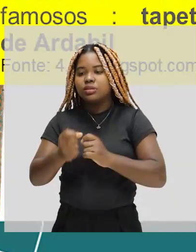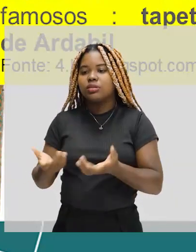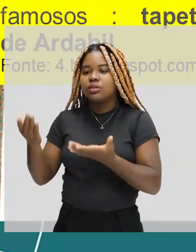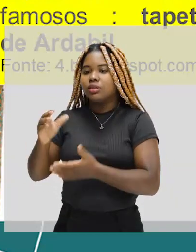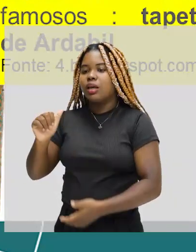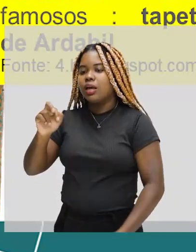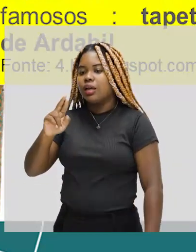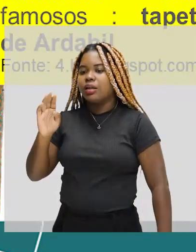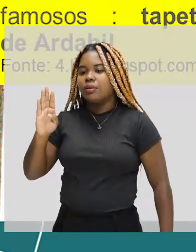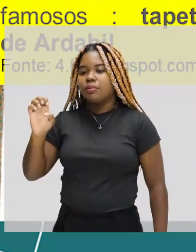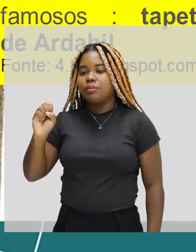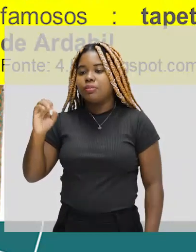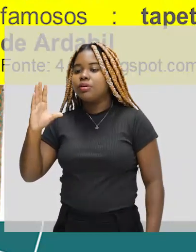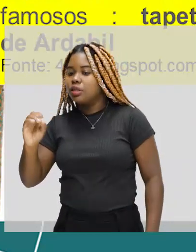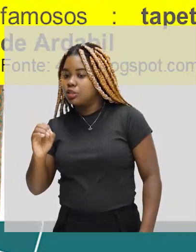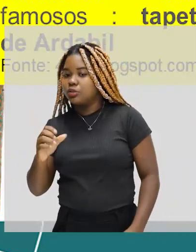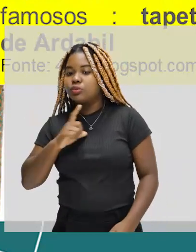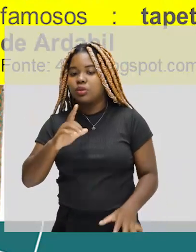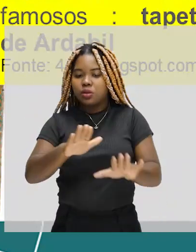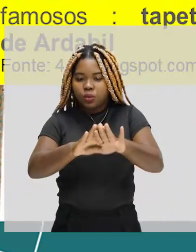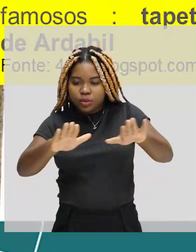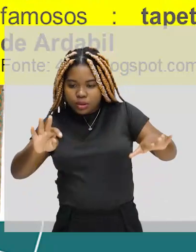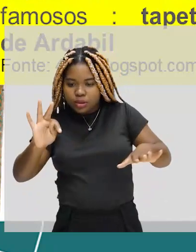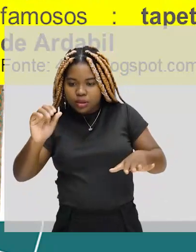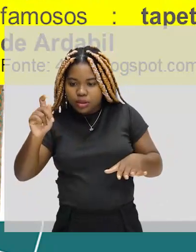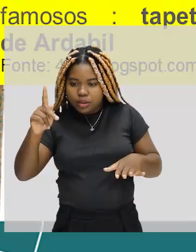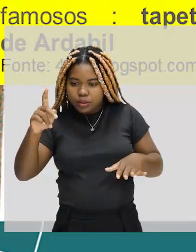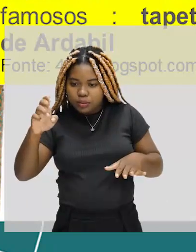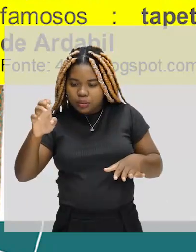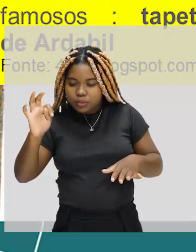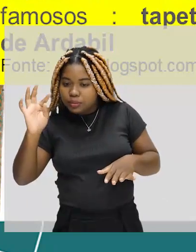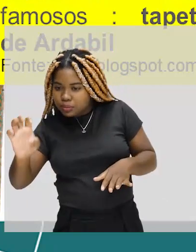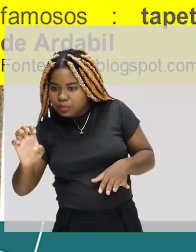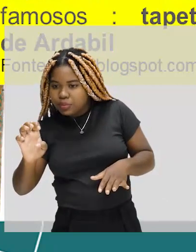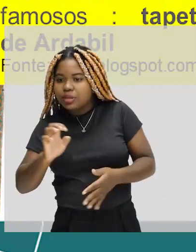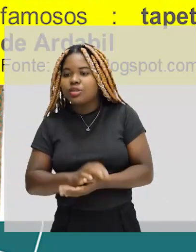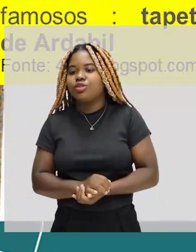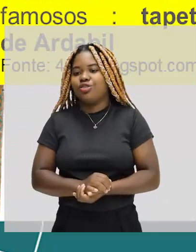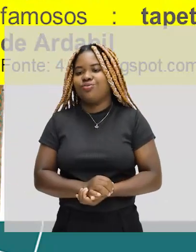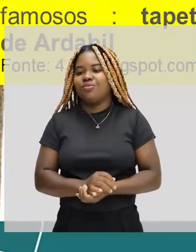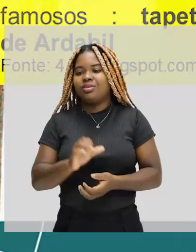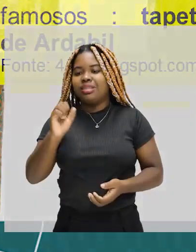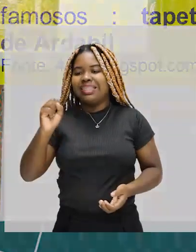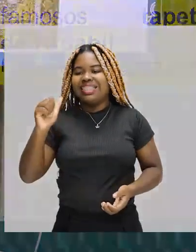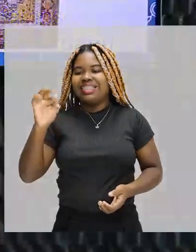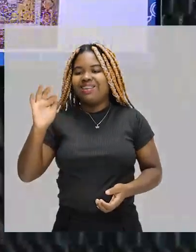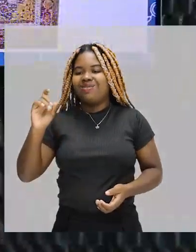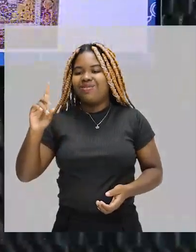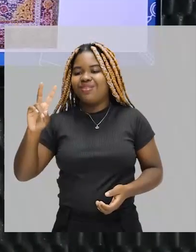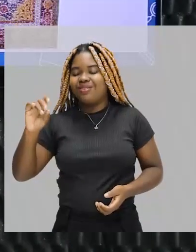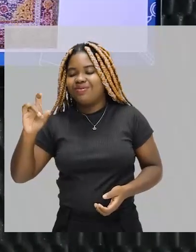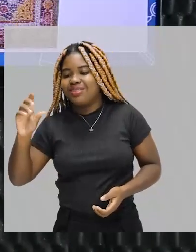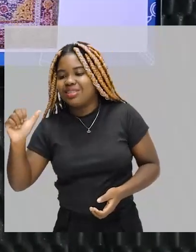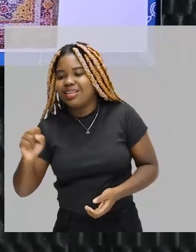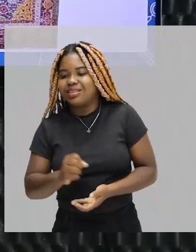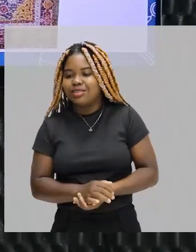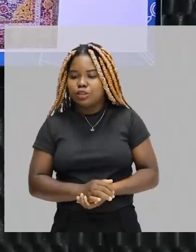inscrições caligráficas, que é o tapete safávidas, é o tapete ardabil, que é da arte